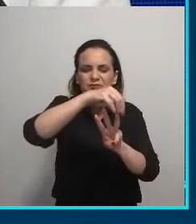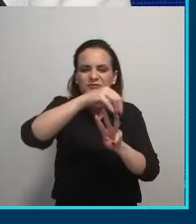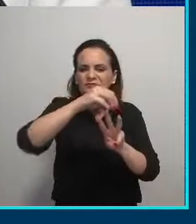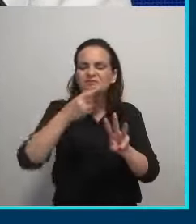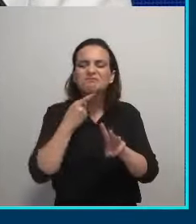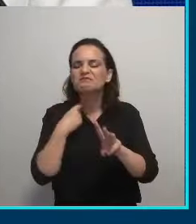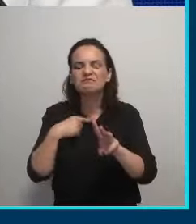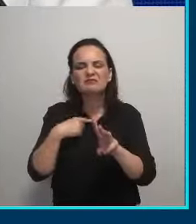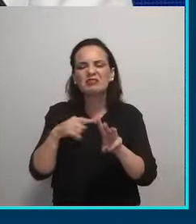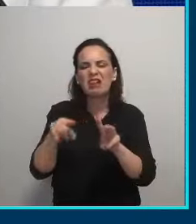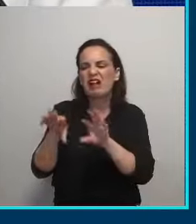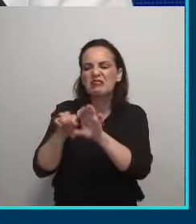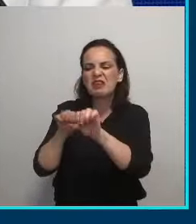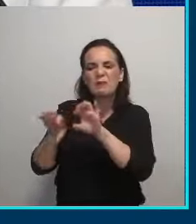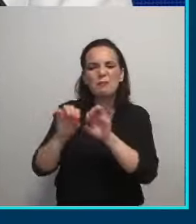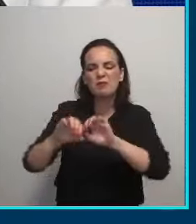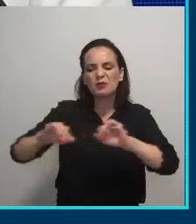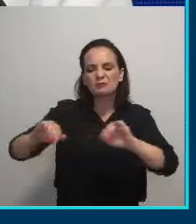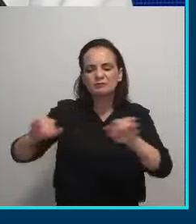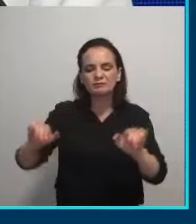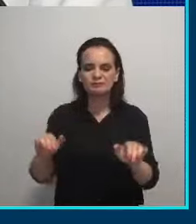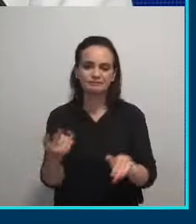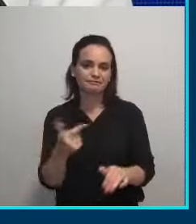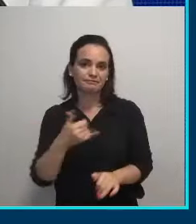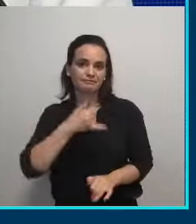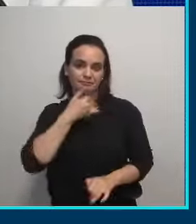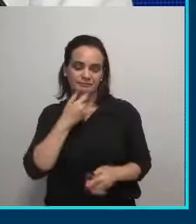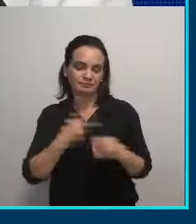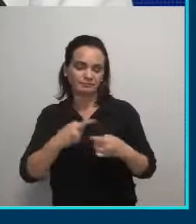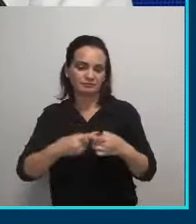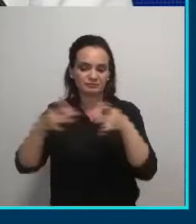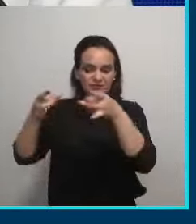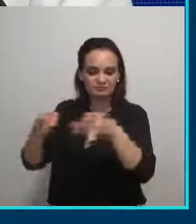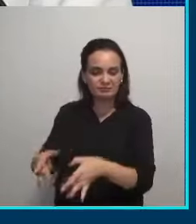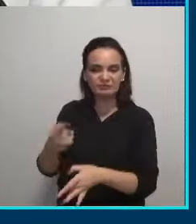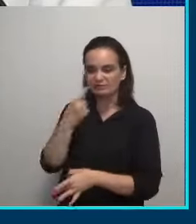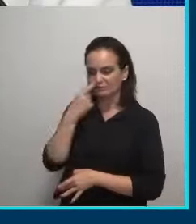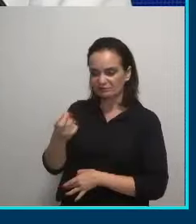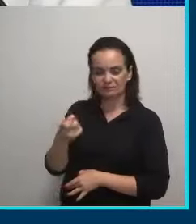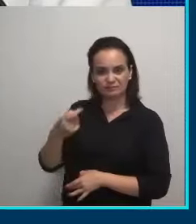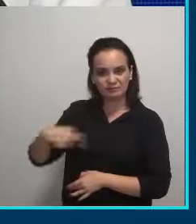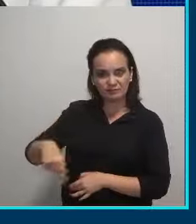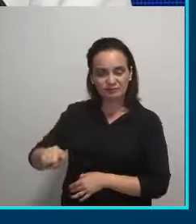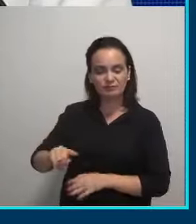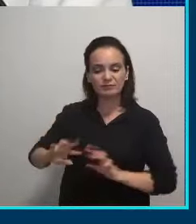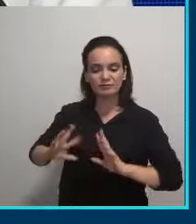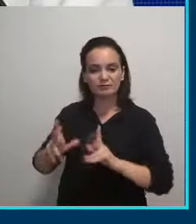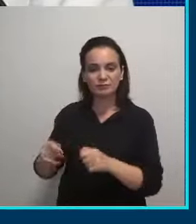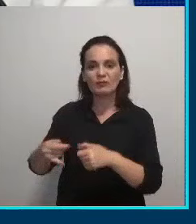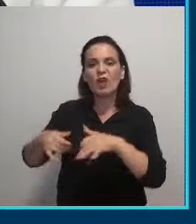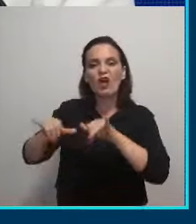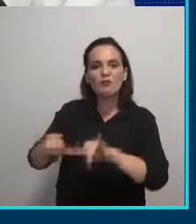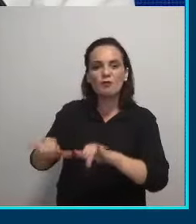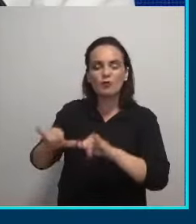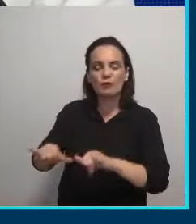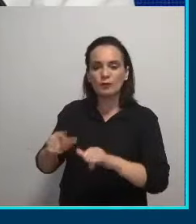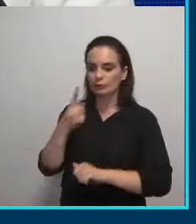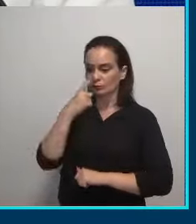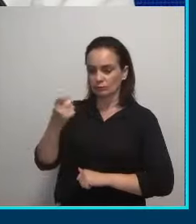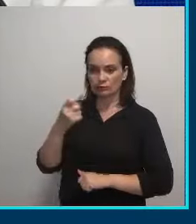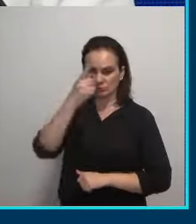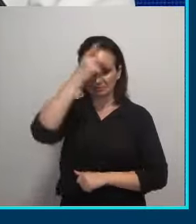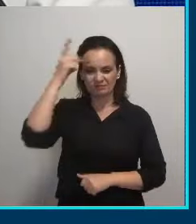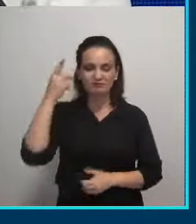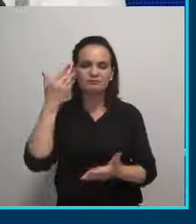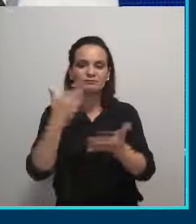quando alguém vai buscar o reciclado, muitas vezes deixa o lixo lá jogado e não leva o lixo todo. Portanto, fica aquele lixo acumulado. Então, as pessoas